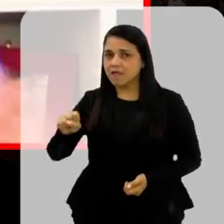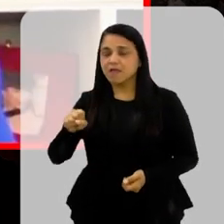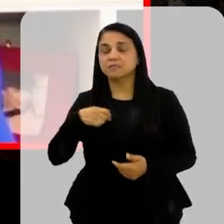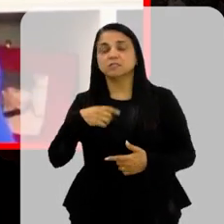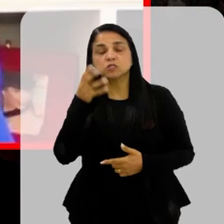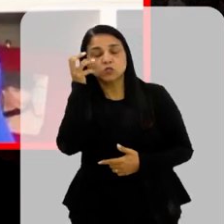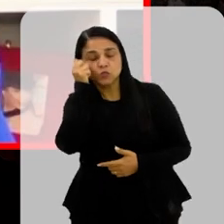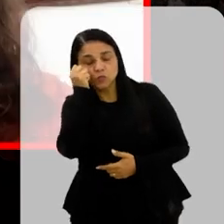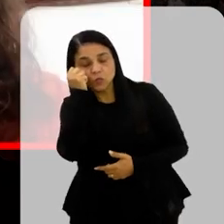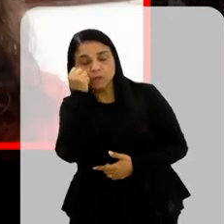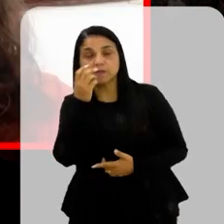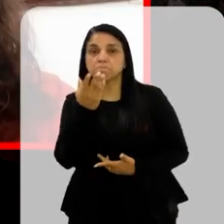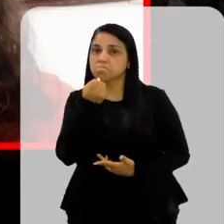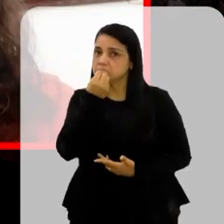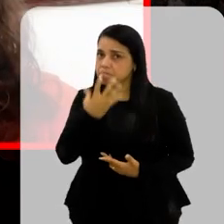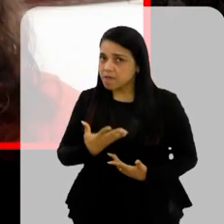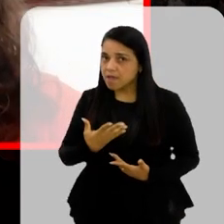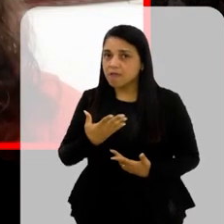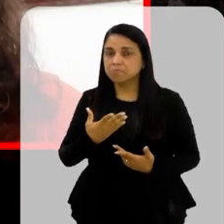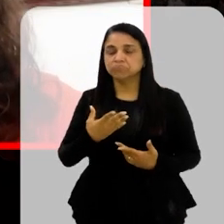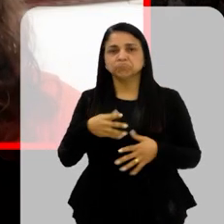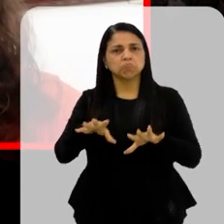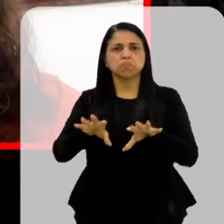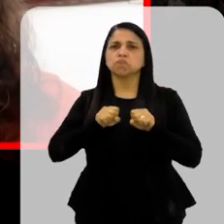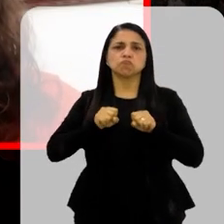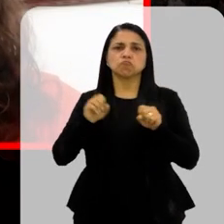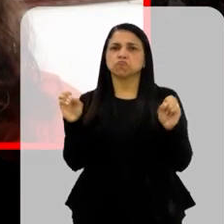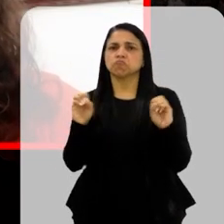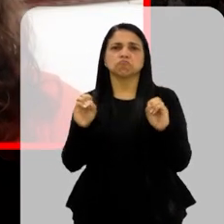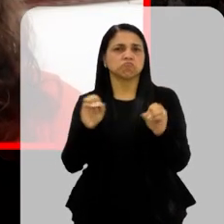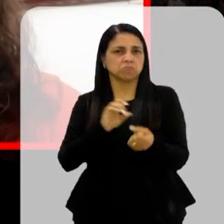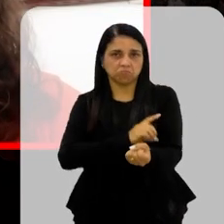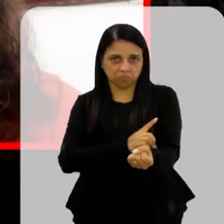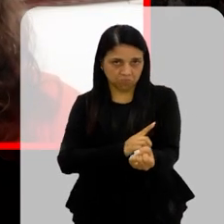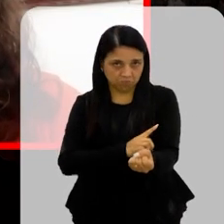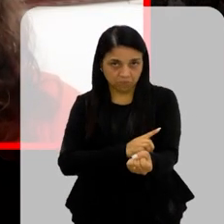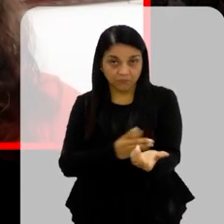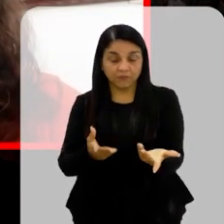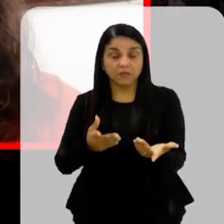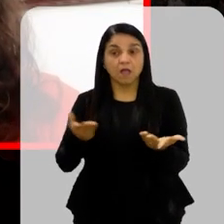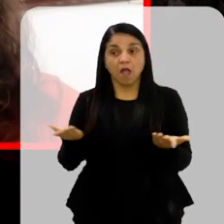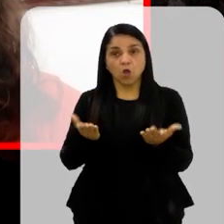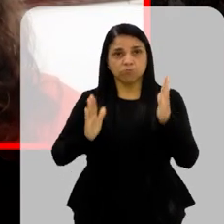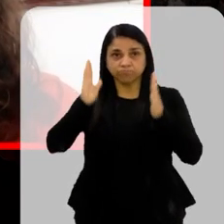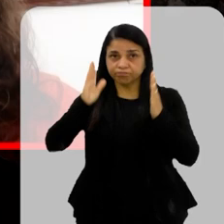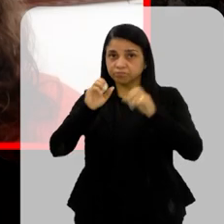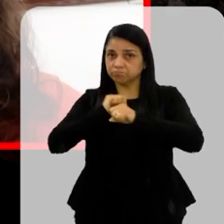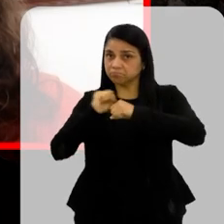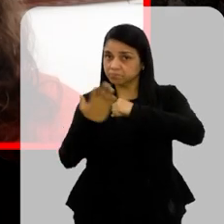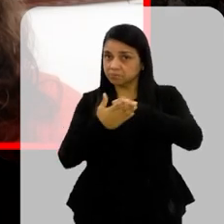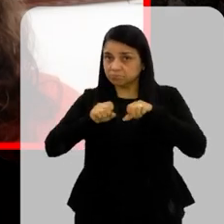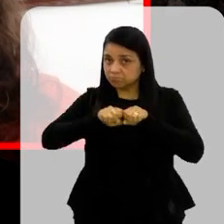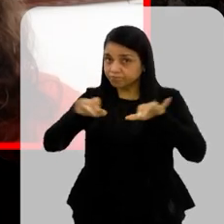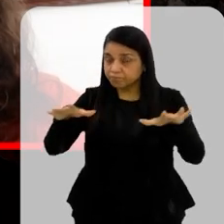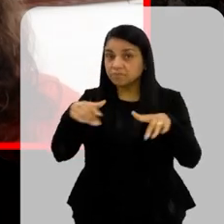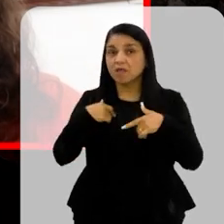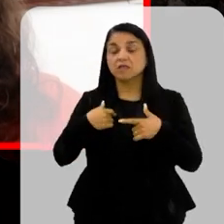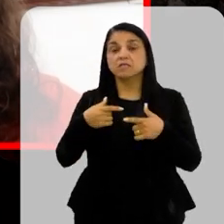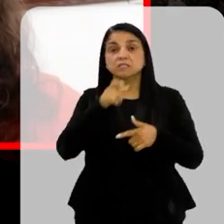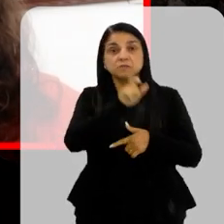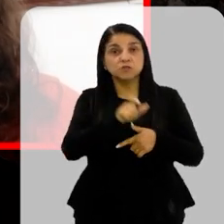nem fica diabética Essa é a diferença principal Agora com a pandemia, doutora Muita gente engordou